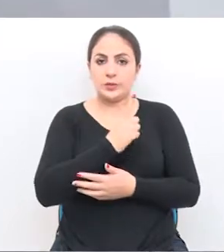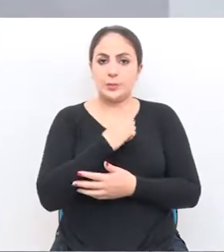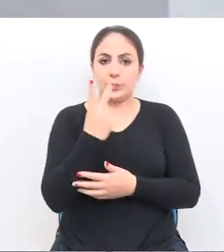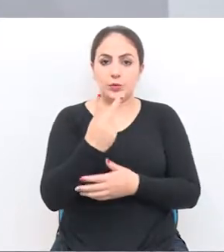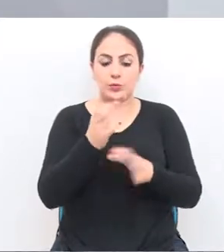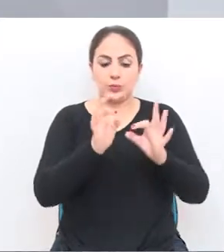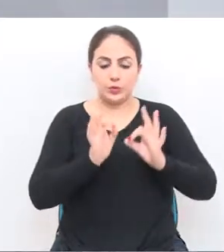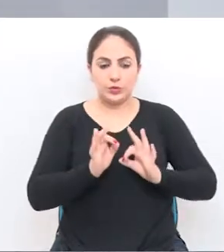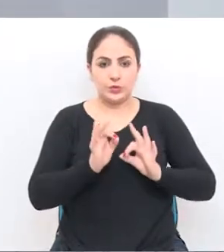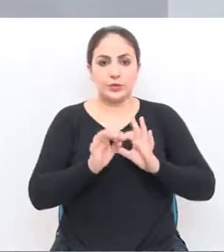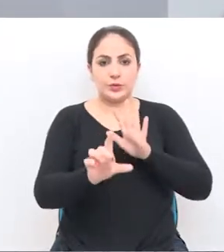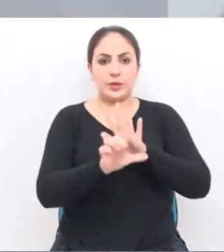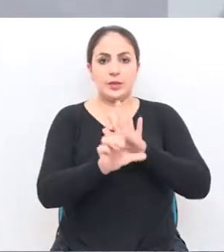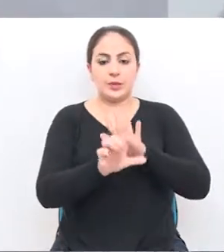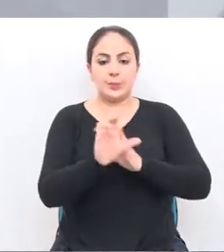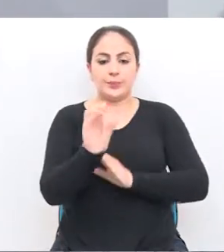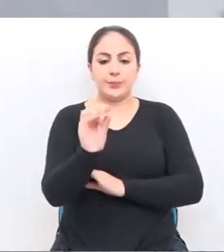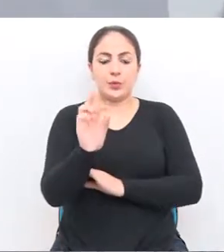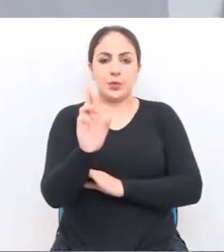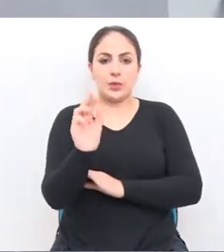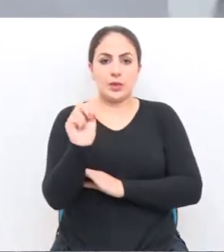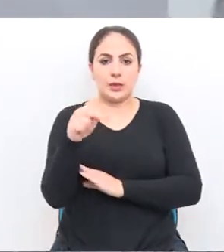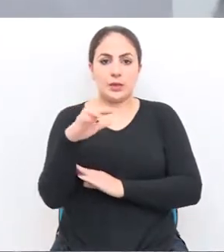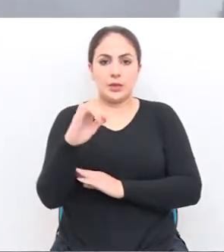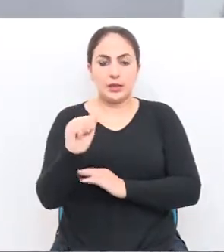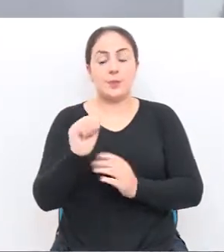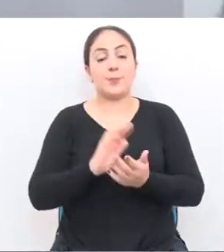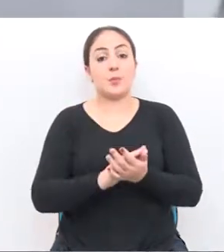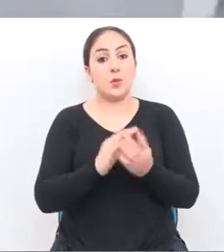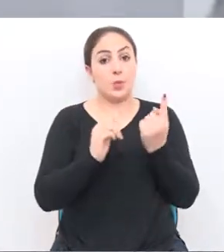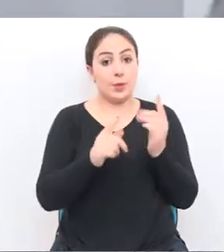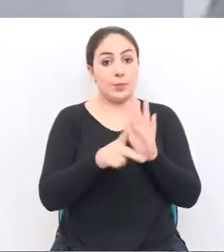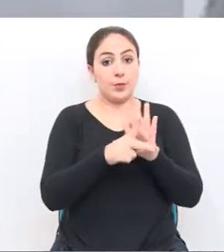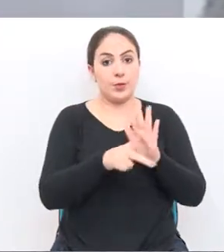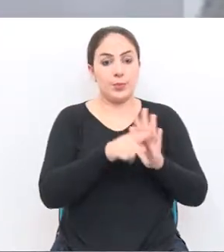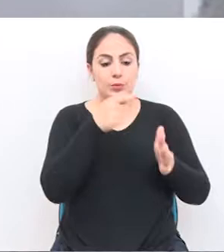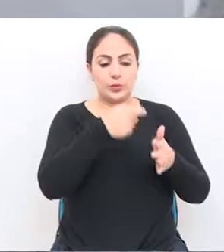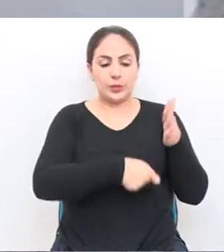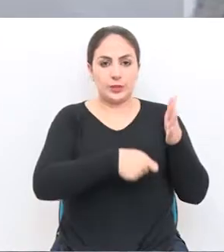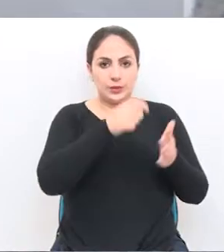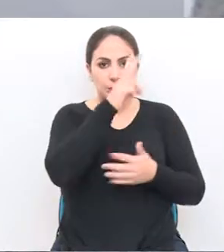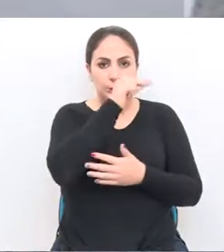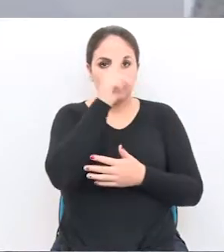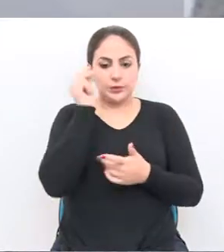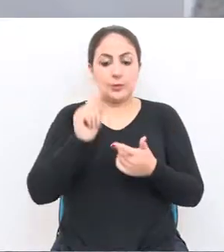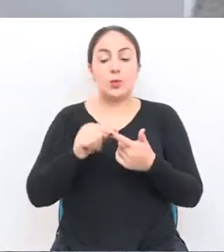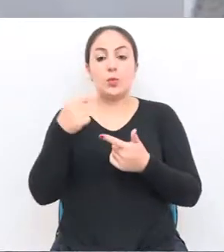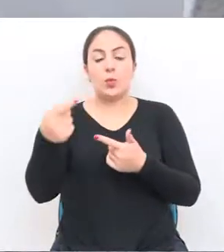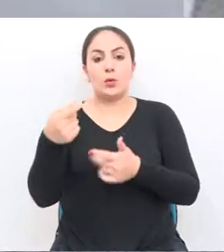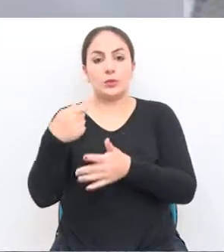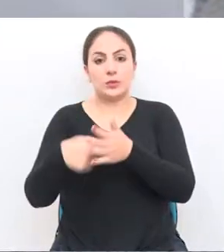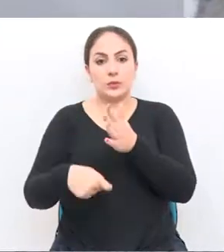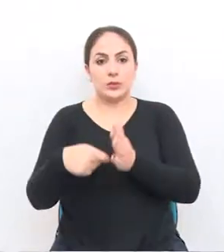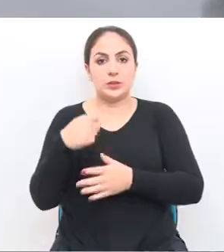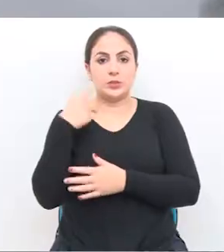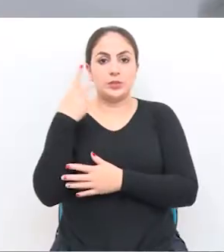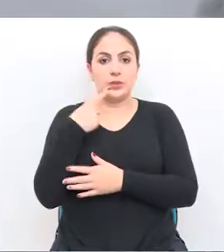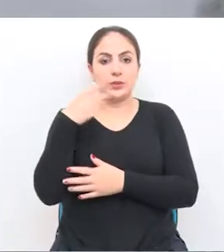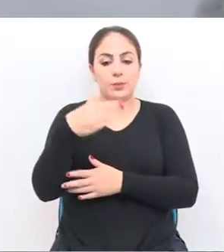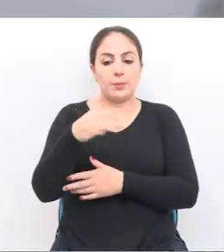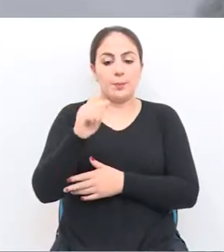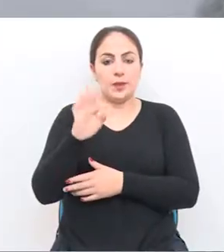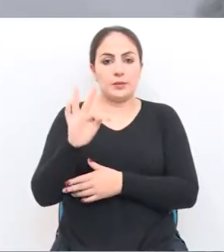projetos de emenda à lei orgânica, uma de autoria do executivo e outra de autoria do vereador Matheus Vesp,